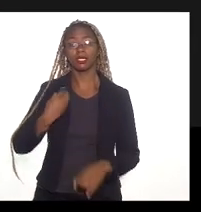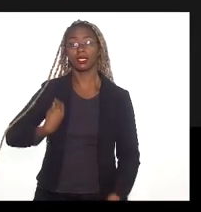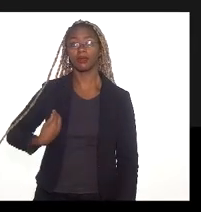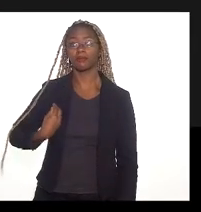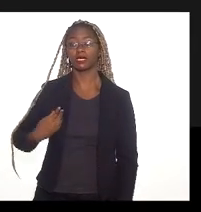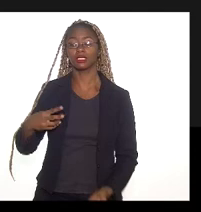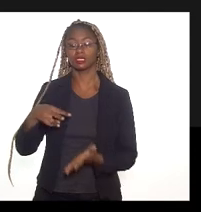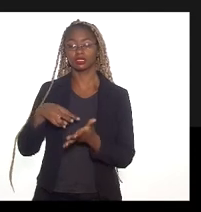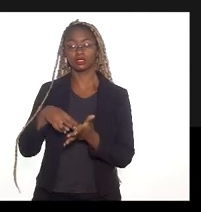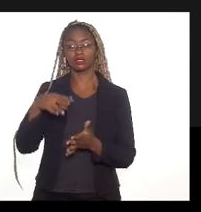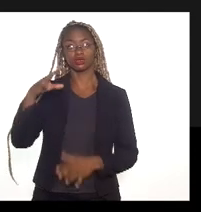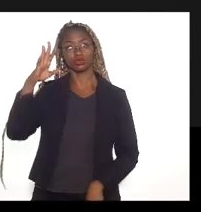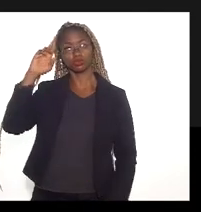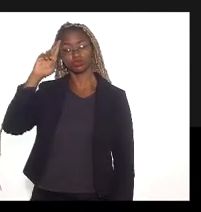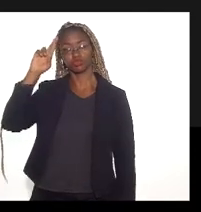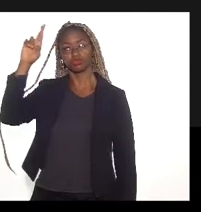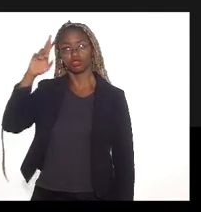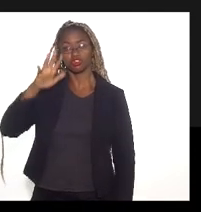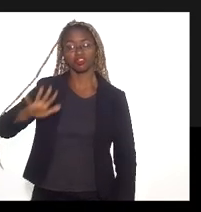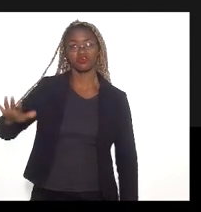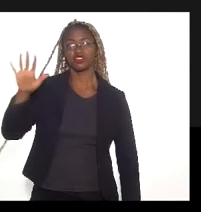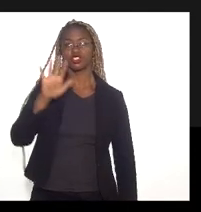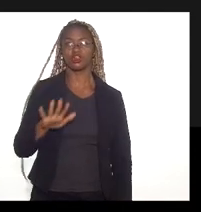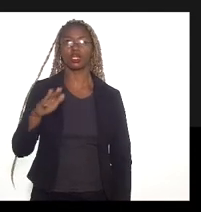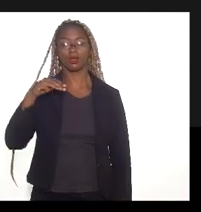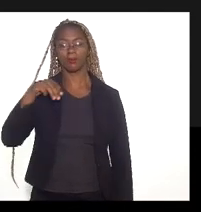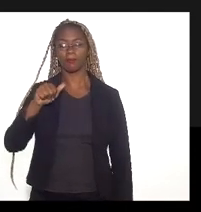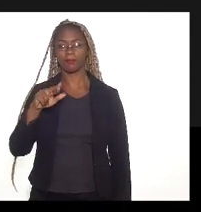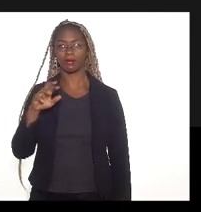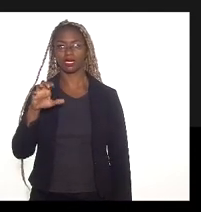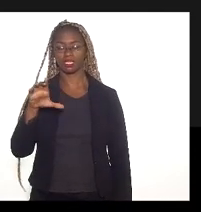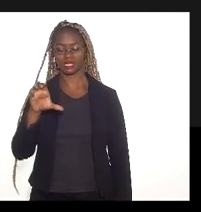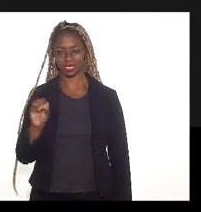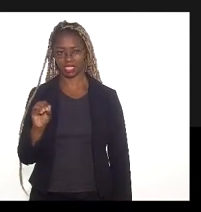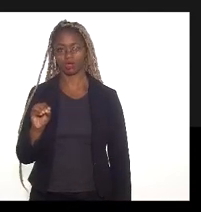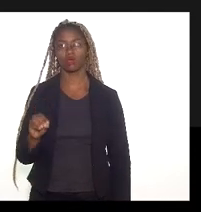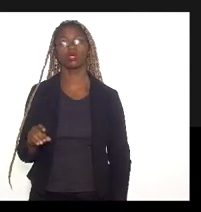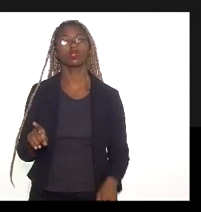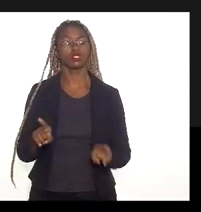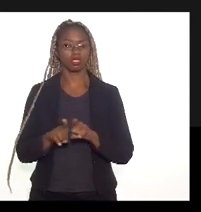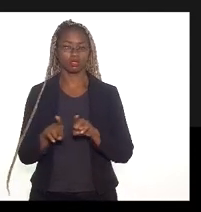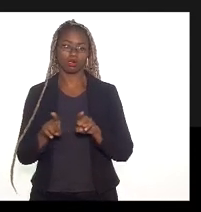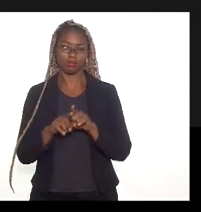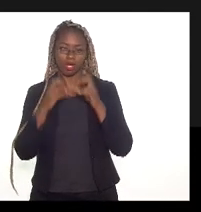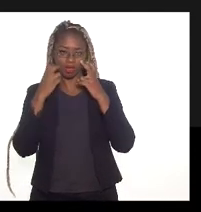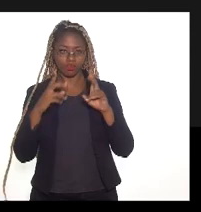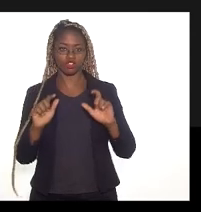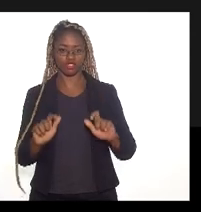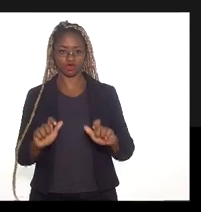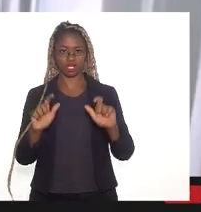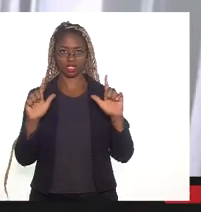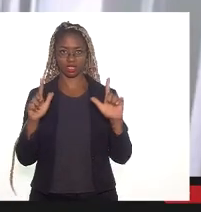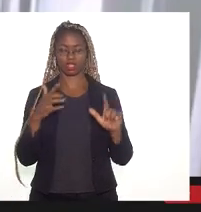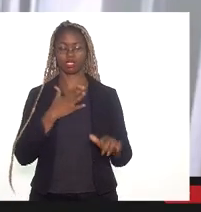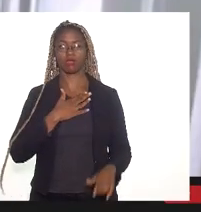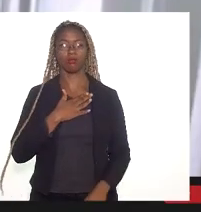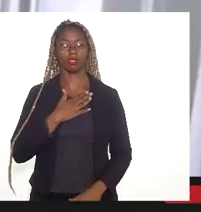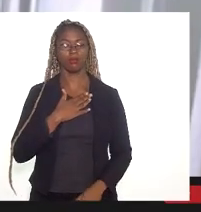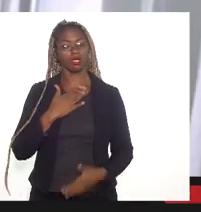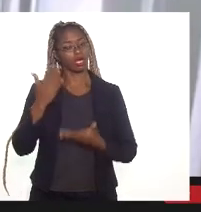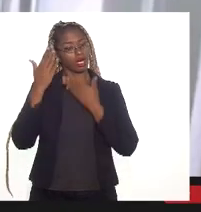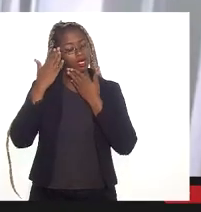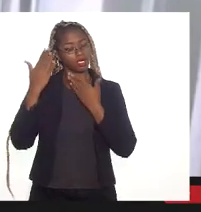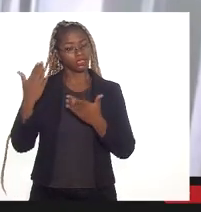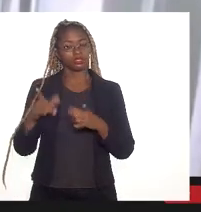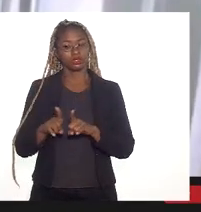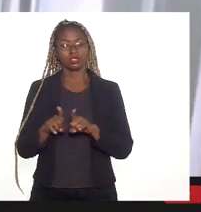superintendente-geral, Marcelo Barreto, que vejo aqui já na minha tela. Enfim, agradeço, portanto,